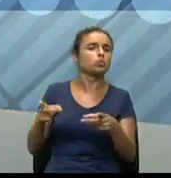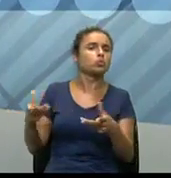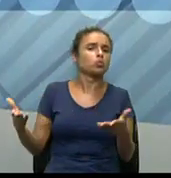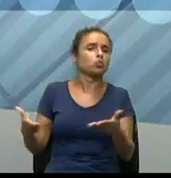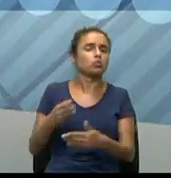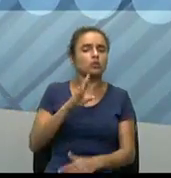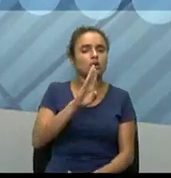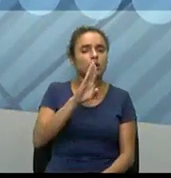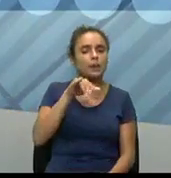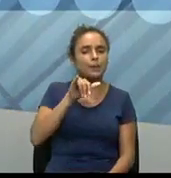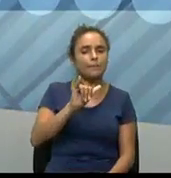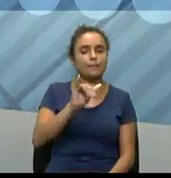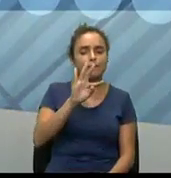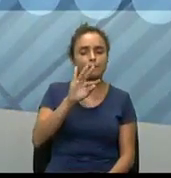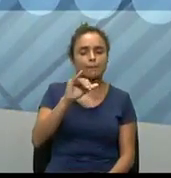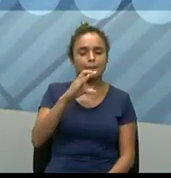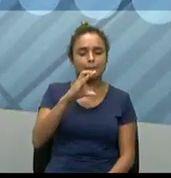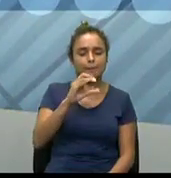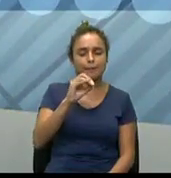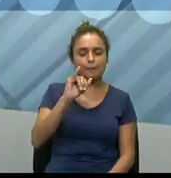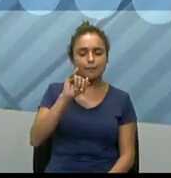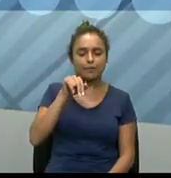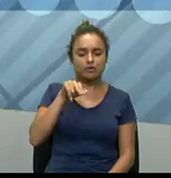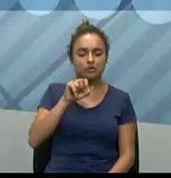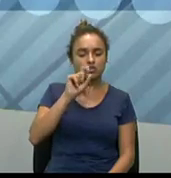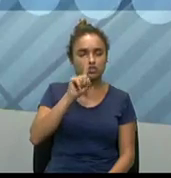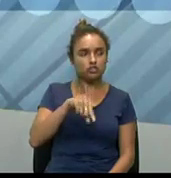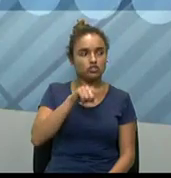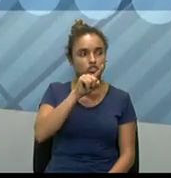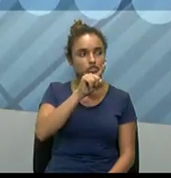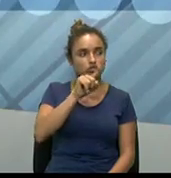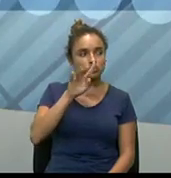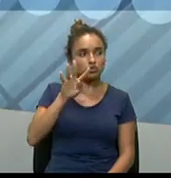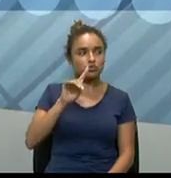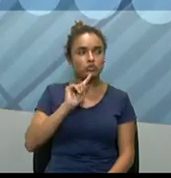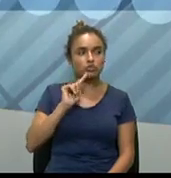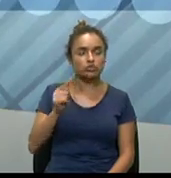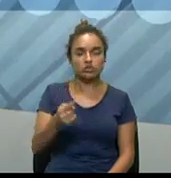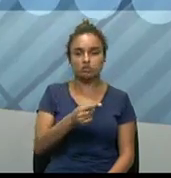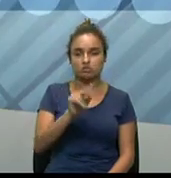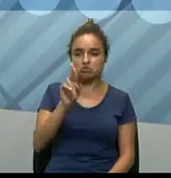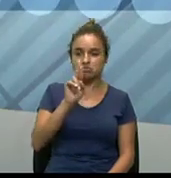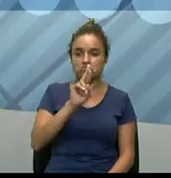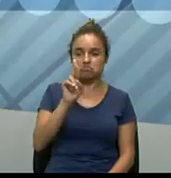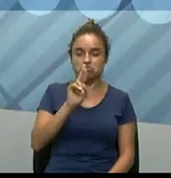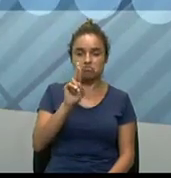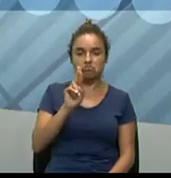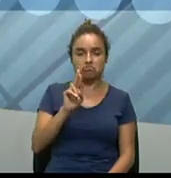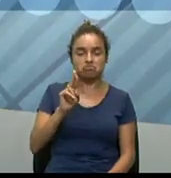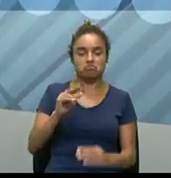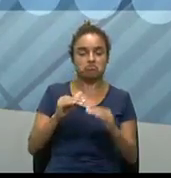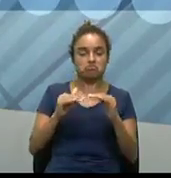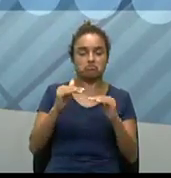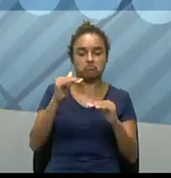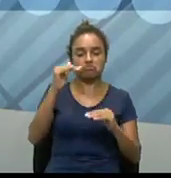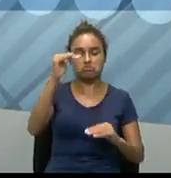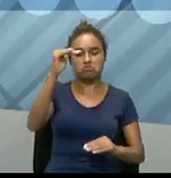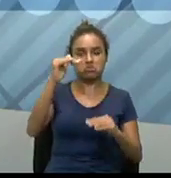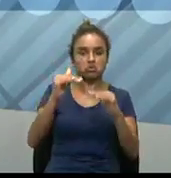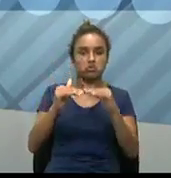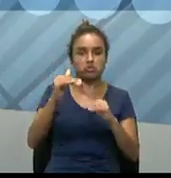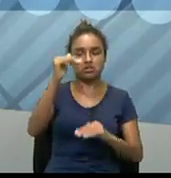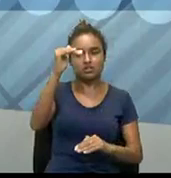Se não me engano, é 14 mil reais. Quer dizer, então, a gente vê aí a questão da